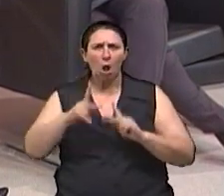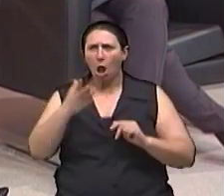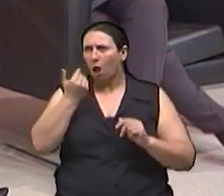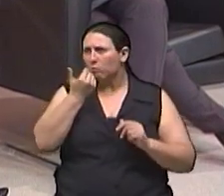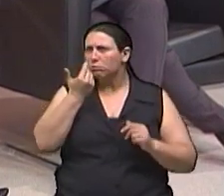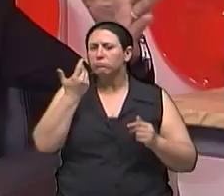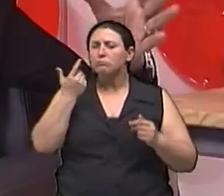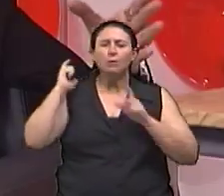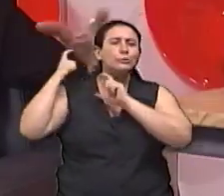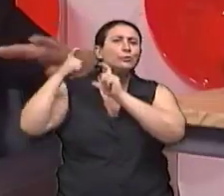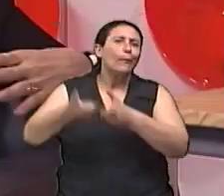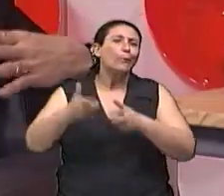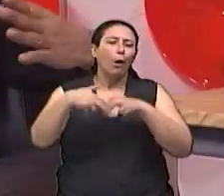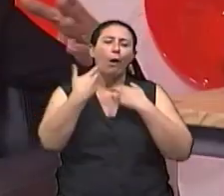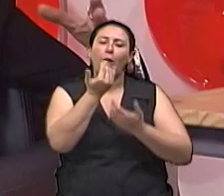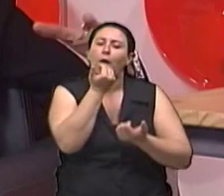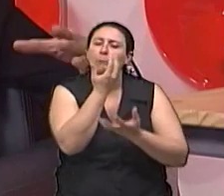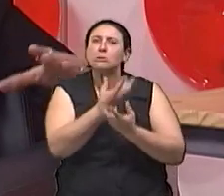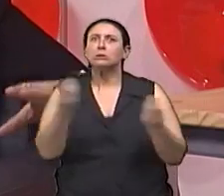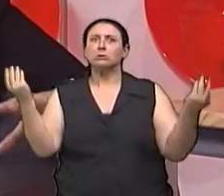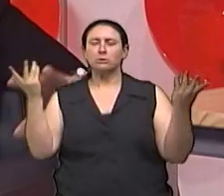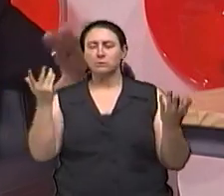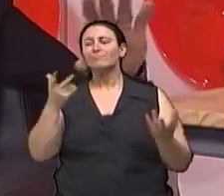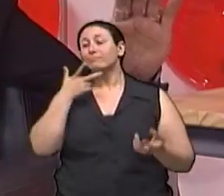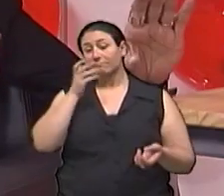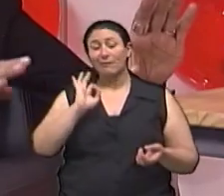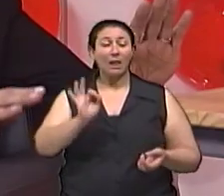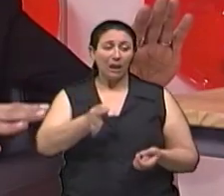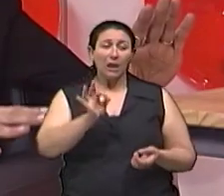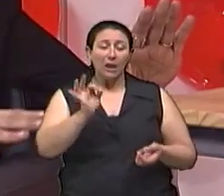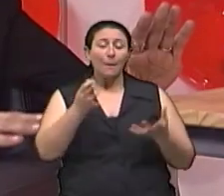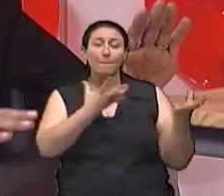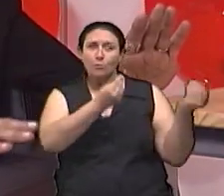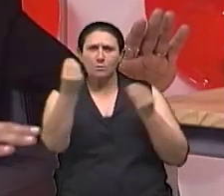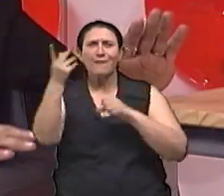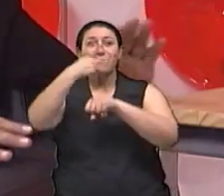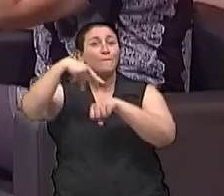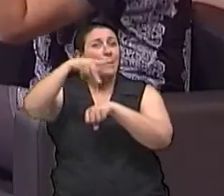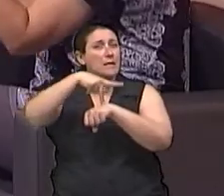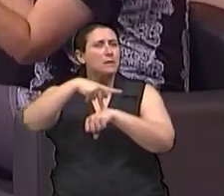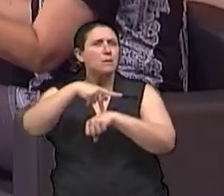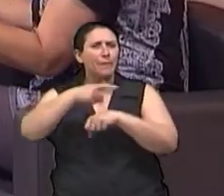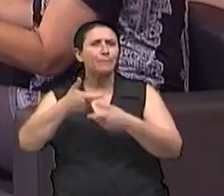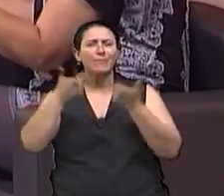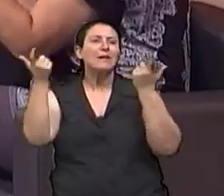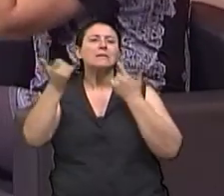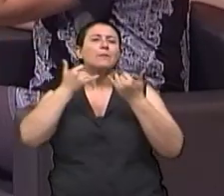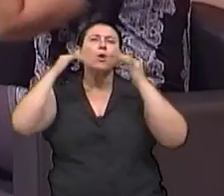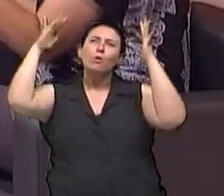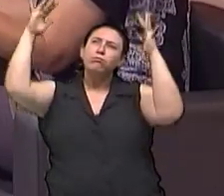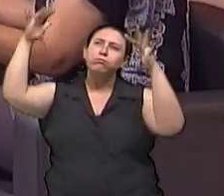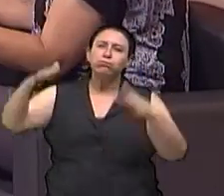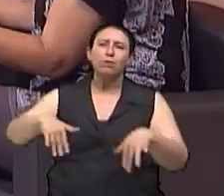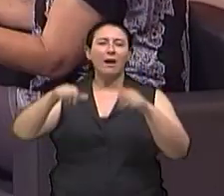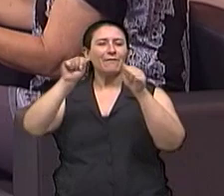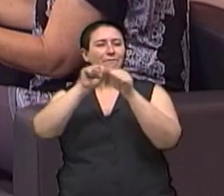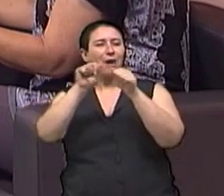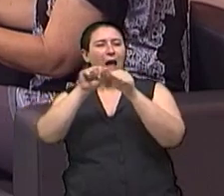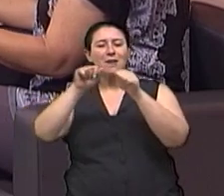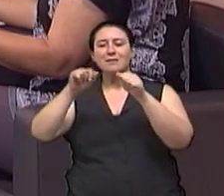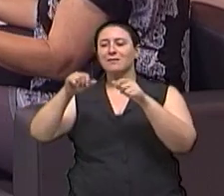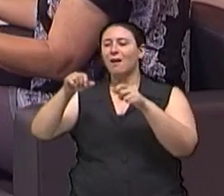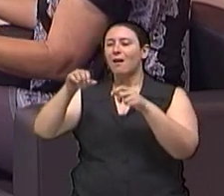Exatamente, por causa da festividade de Natal, Ano Novo, muito em países frios, né? Inventa a neve onde não tem, bota floquinhos de